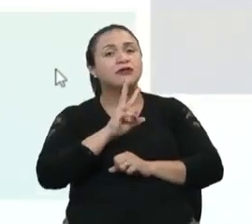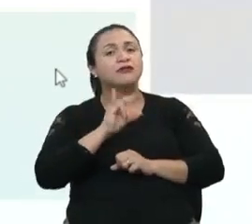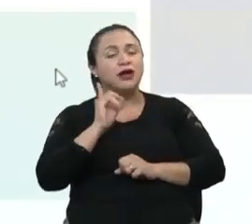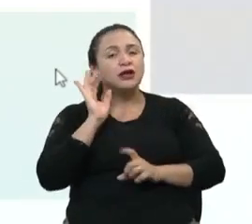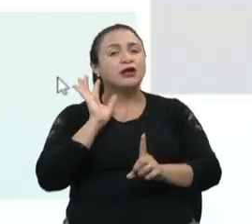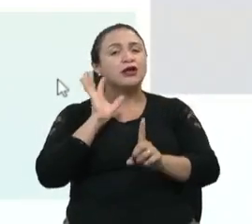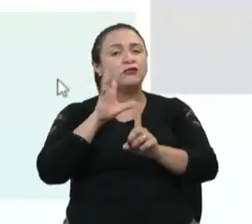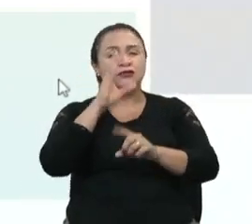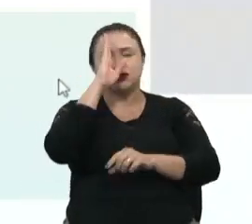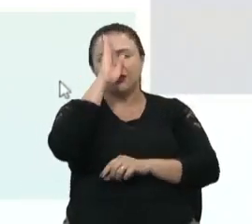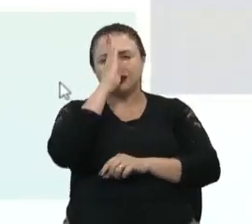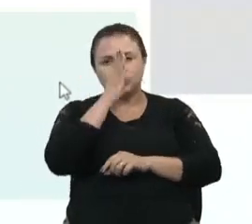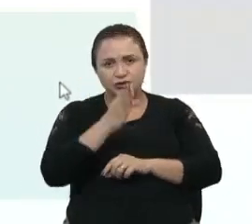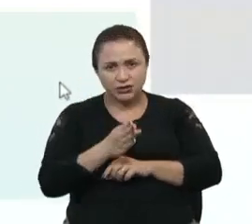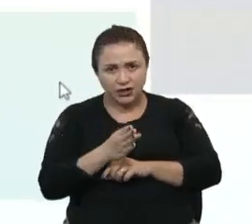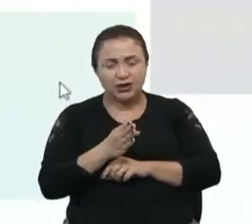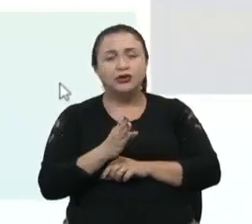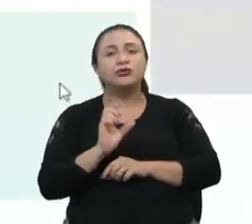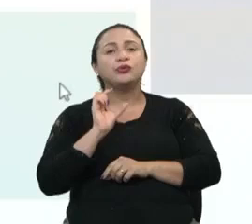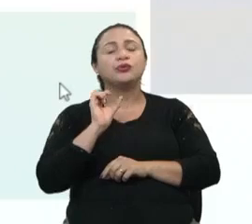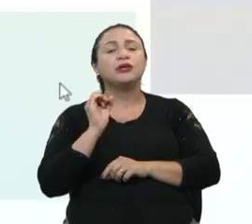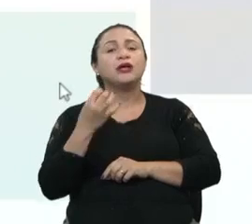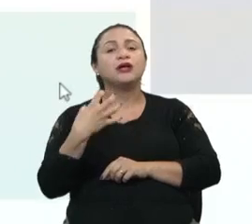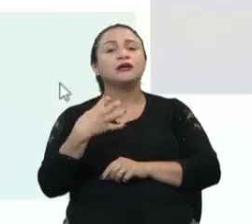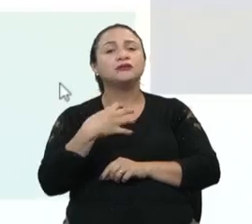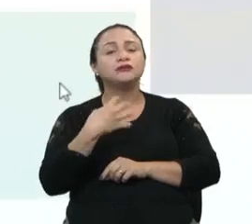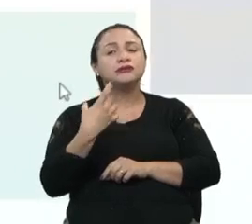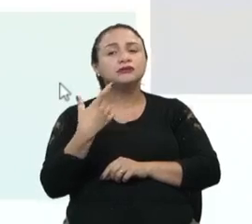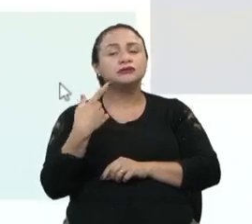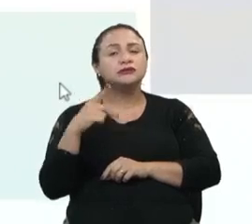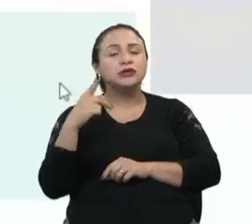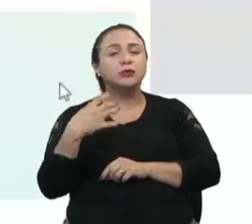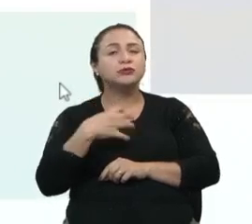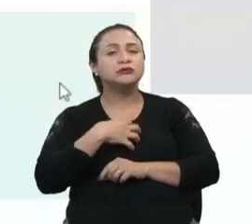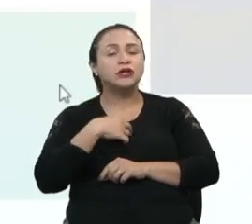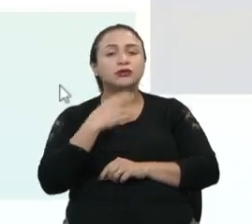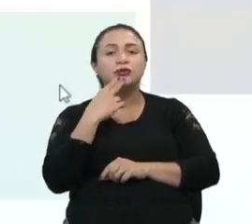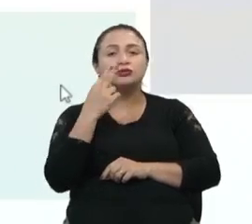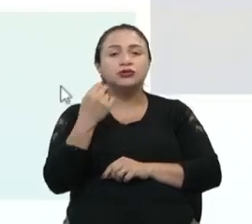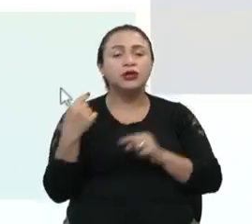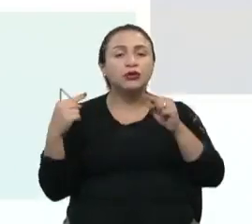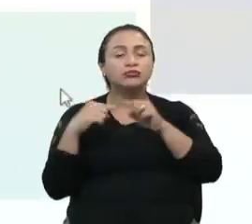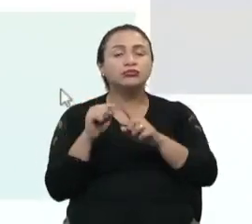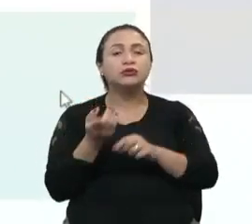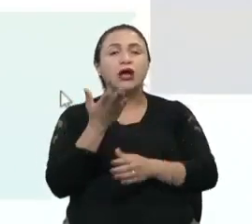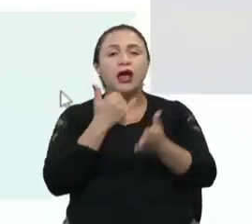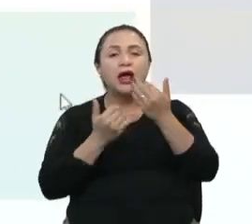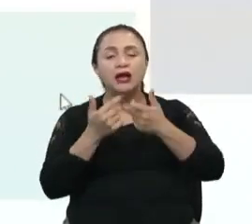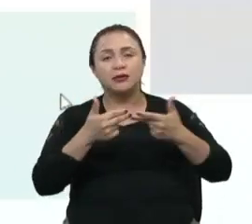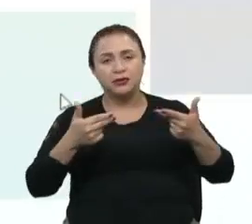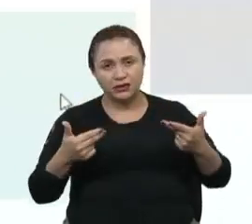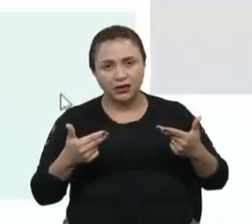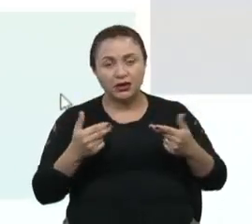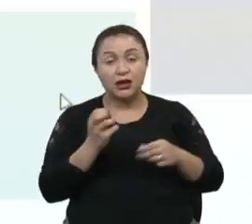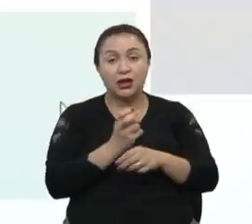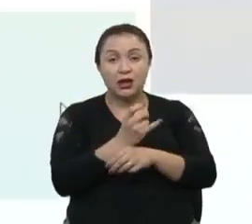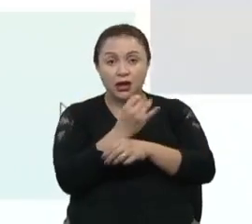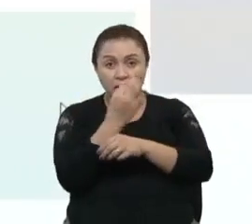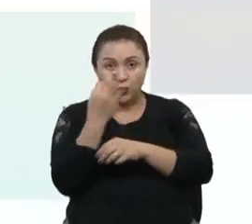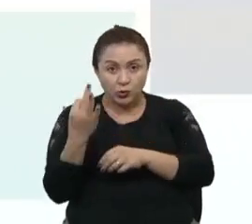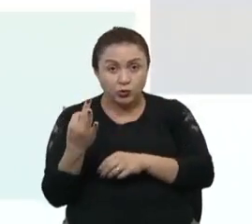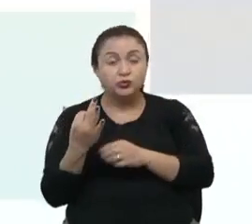diretamente o estado nutricional do idoso em gestão alimentar. Então algumas delas